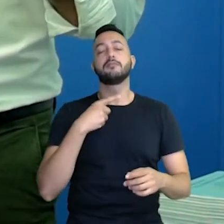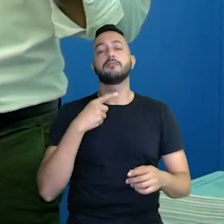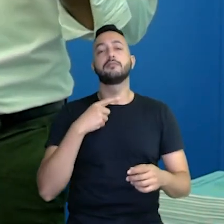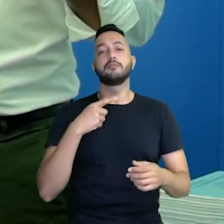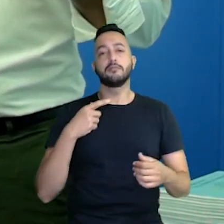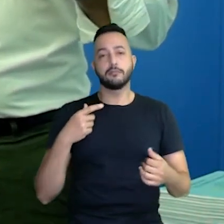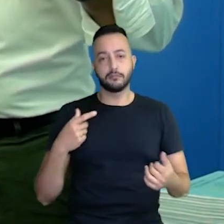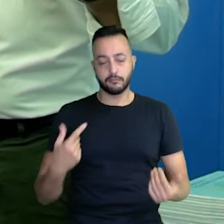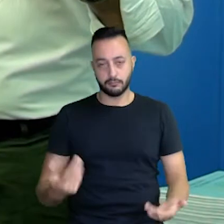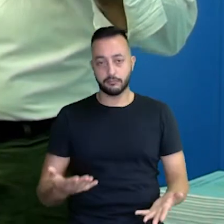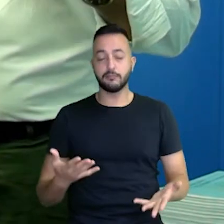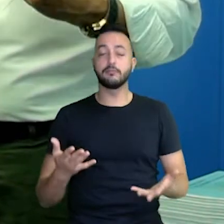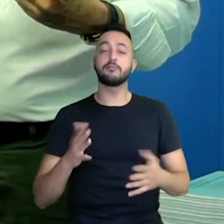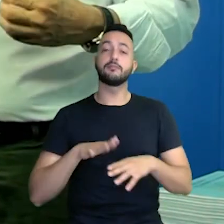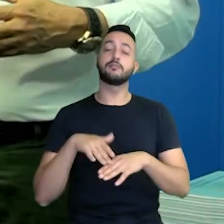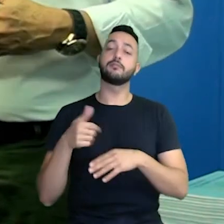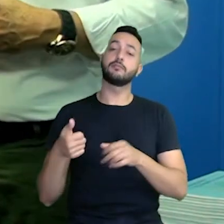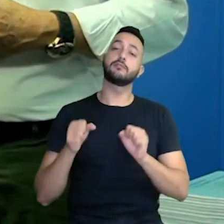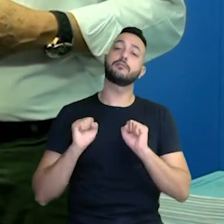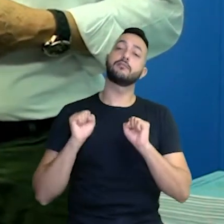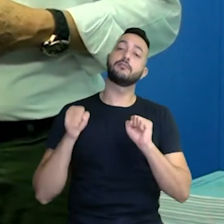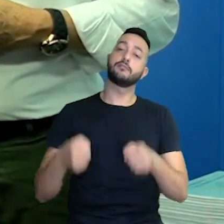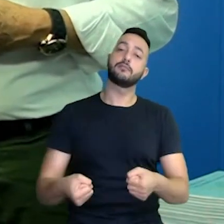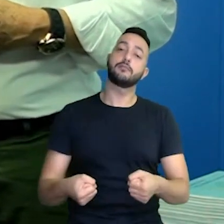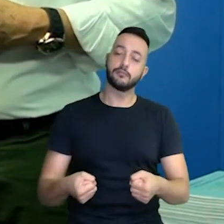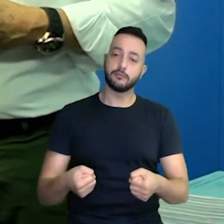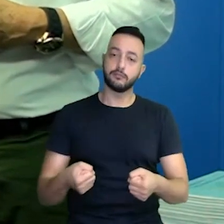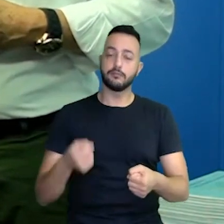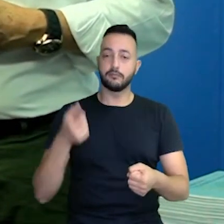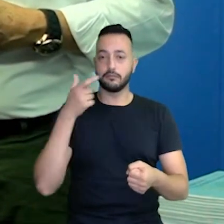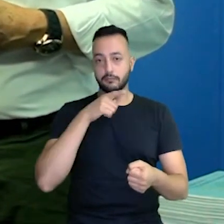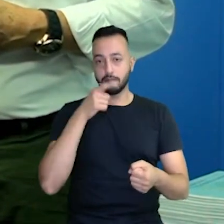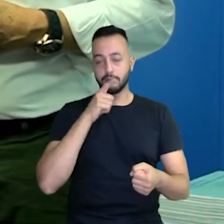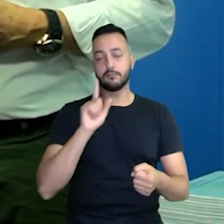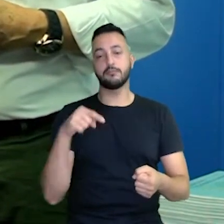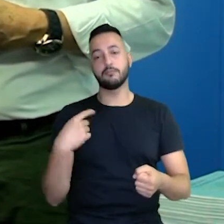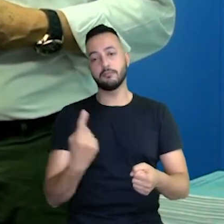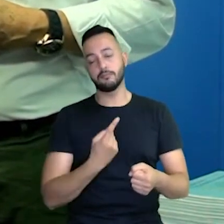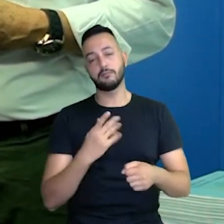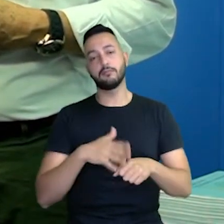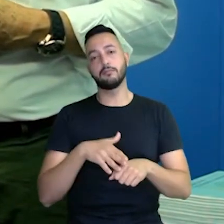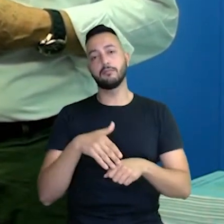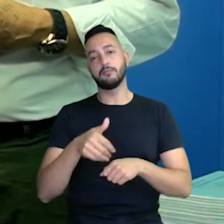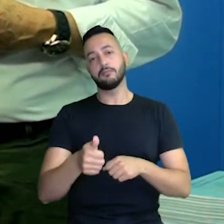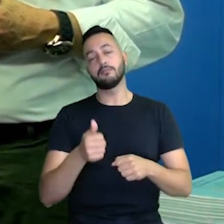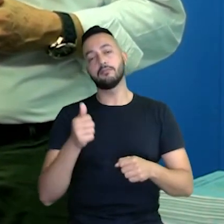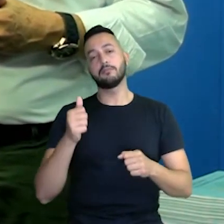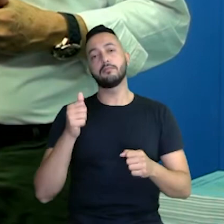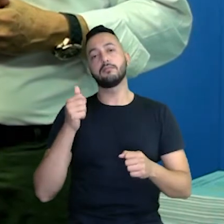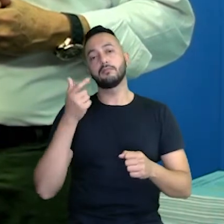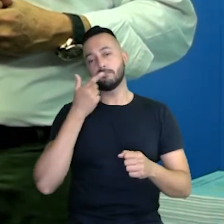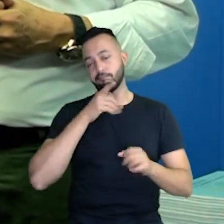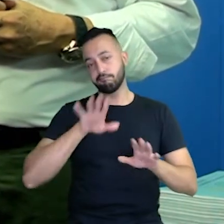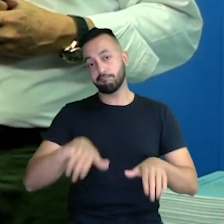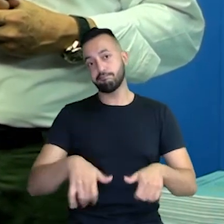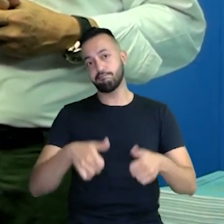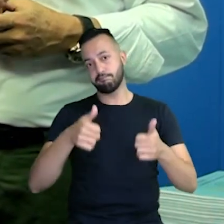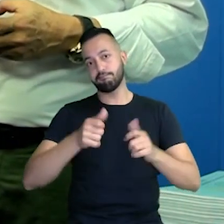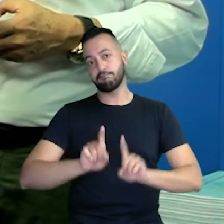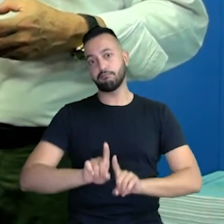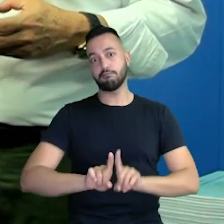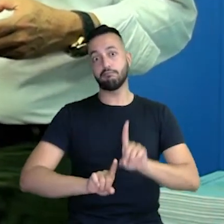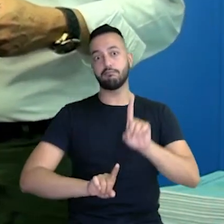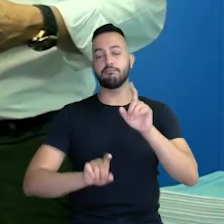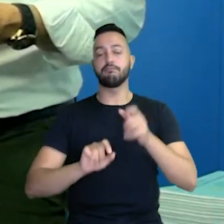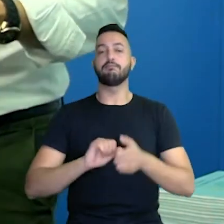o seu melhor para nós termos melhores resultados com os